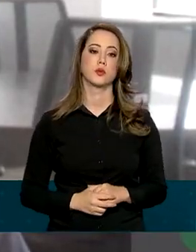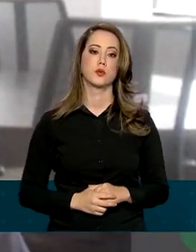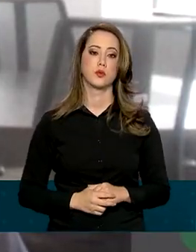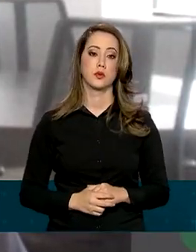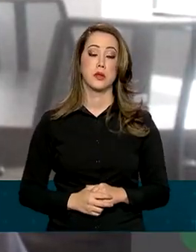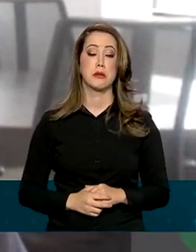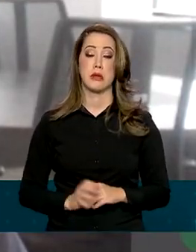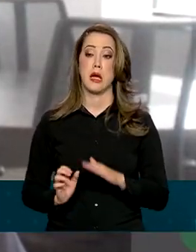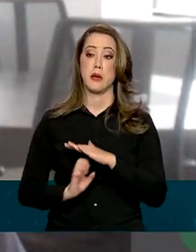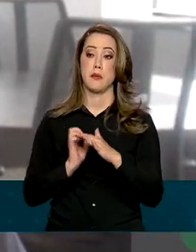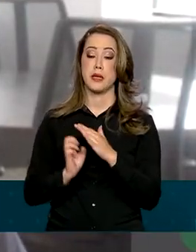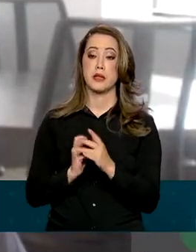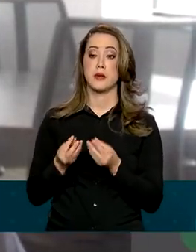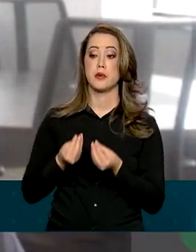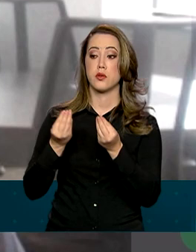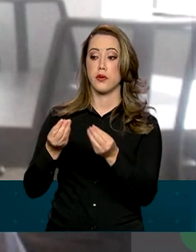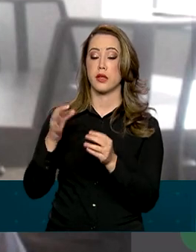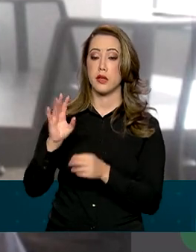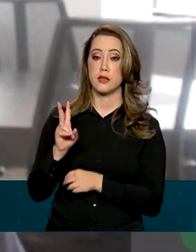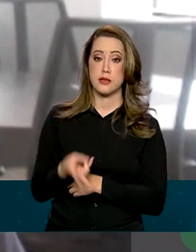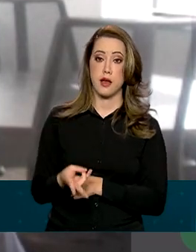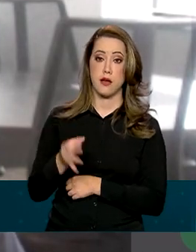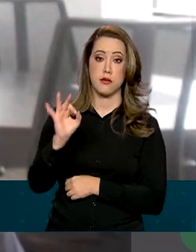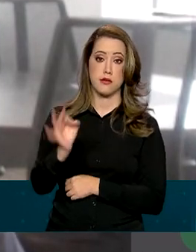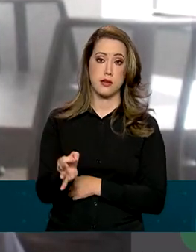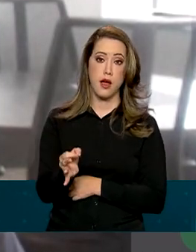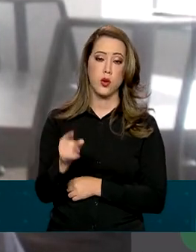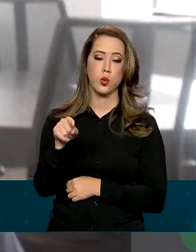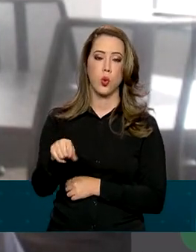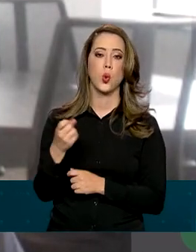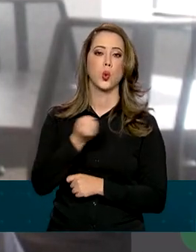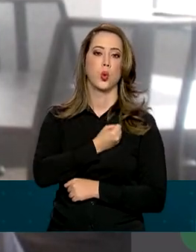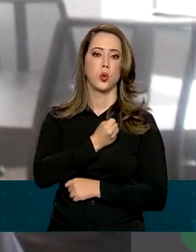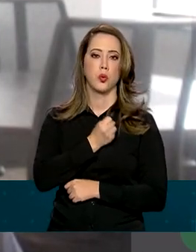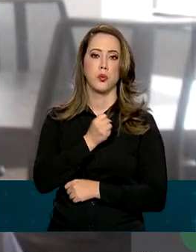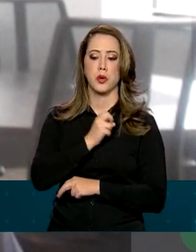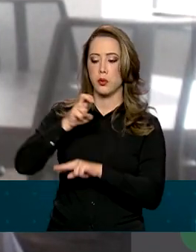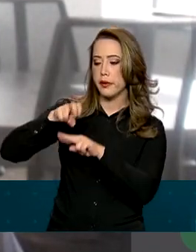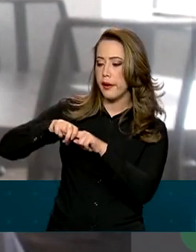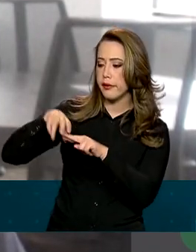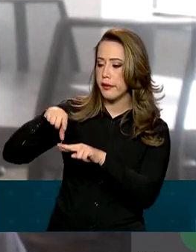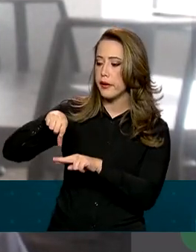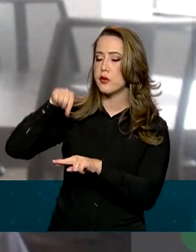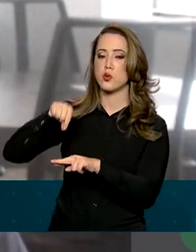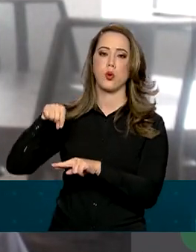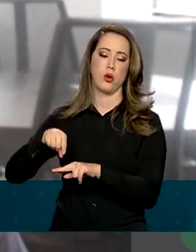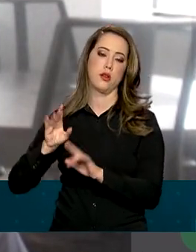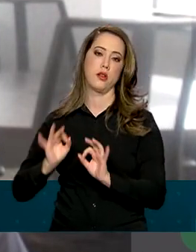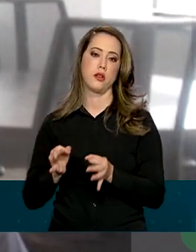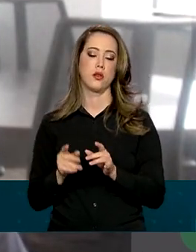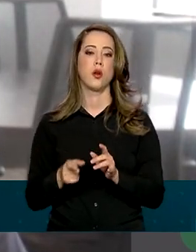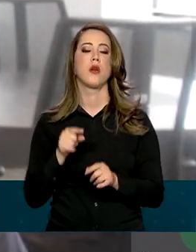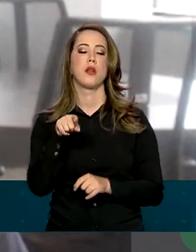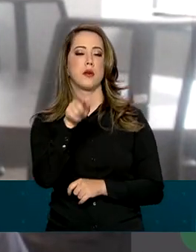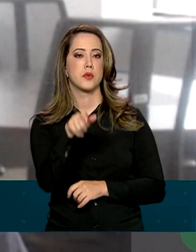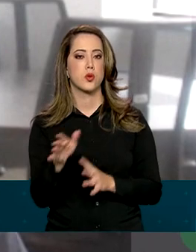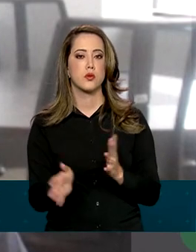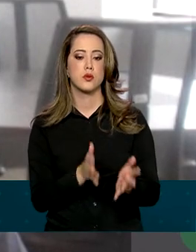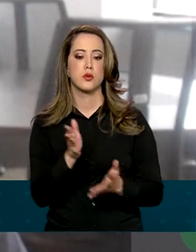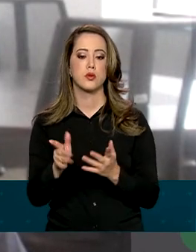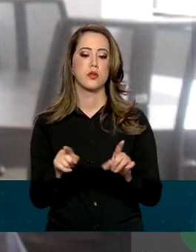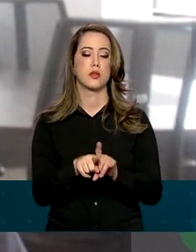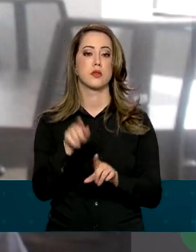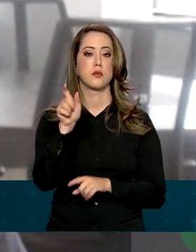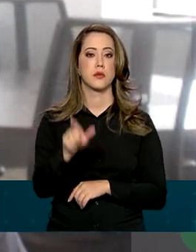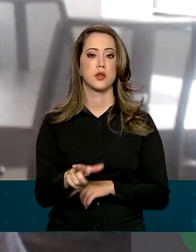poltrona que foi adquirida, o passageiro tem que ser atendido com urbanidade, as pessoas com problema ou com